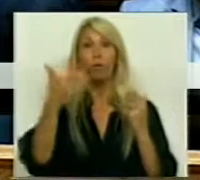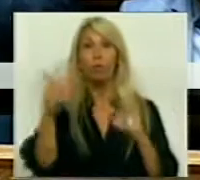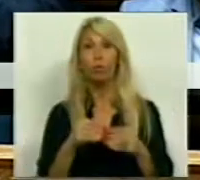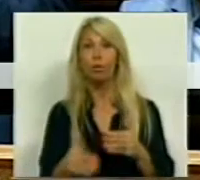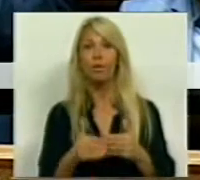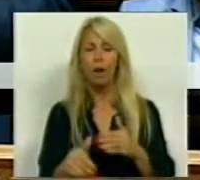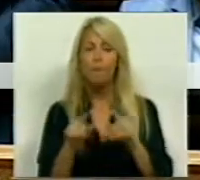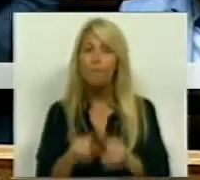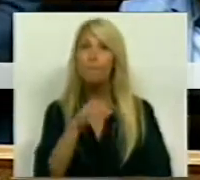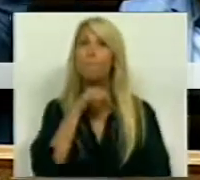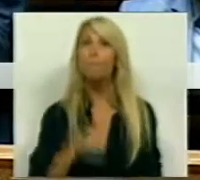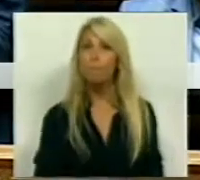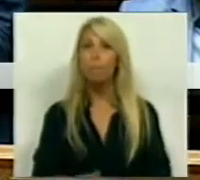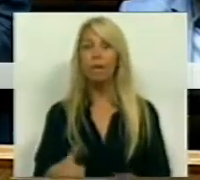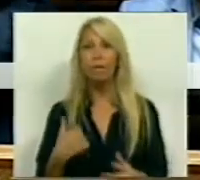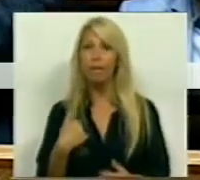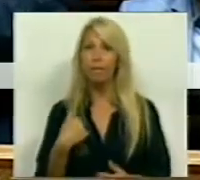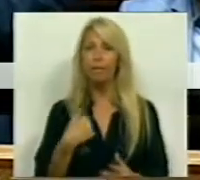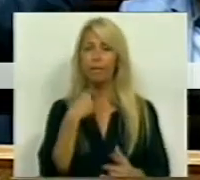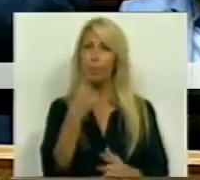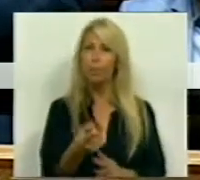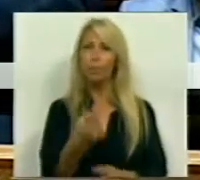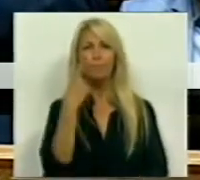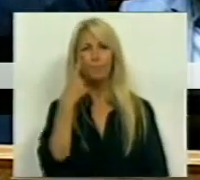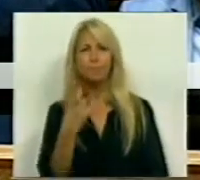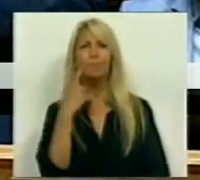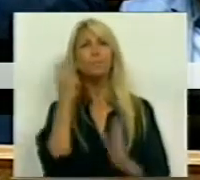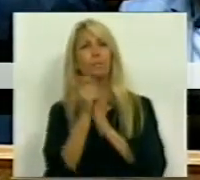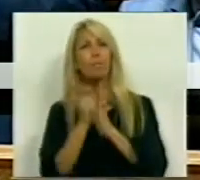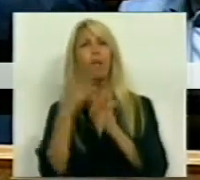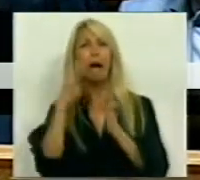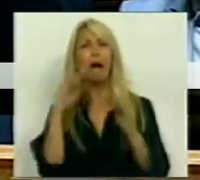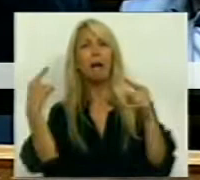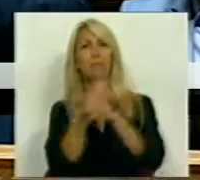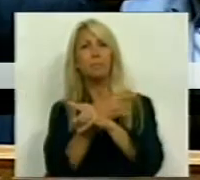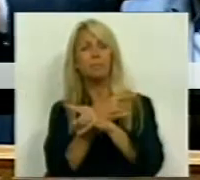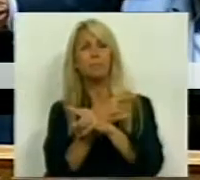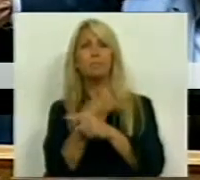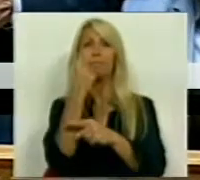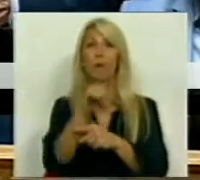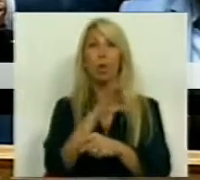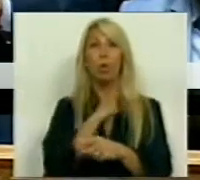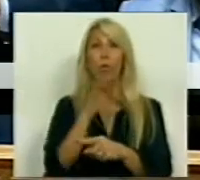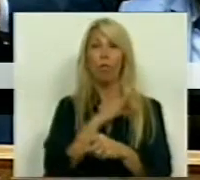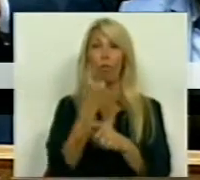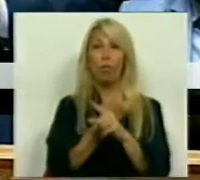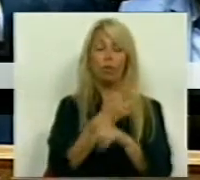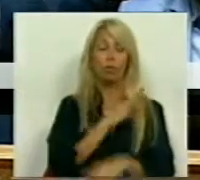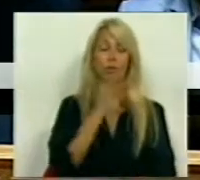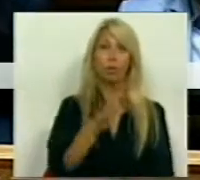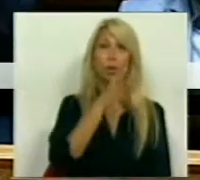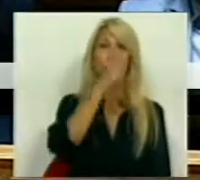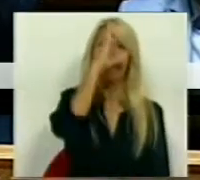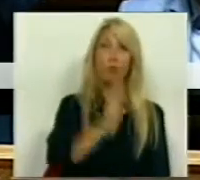permita que registre as contradições existentes em relação à afirmação do Sr. Ministro da Economia,